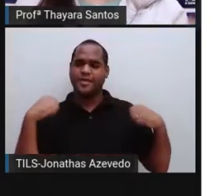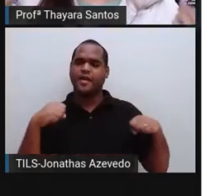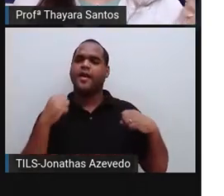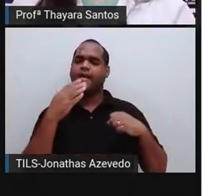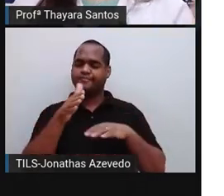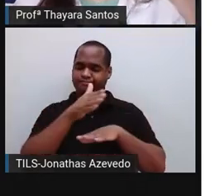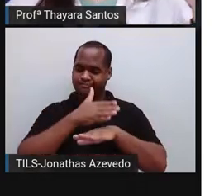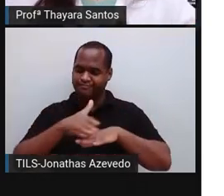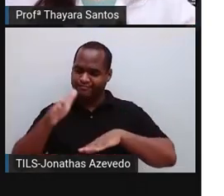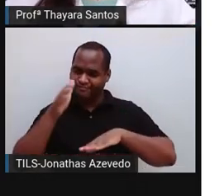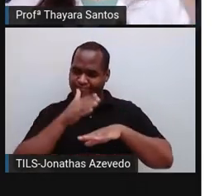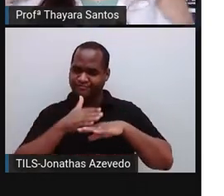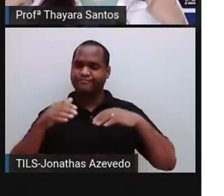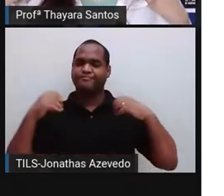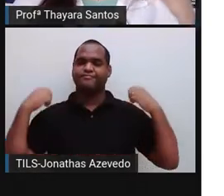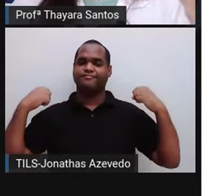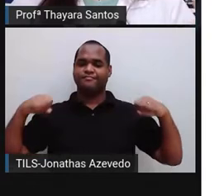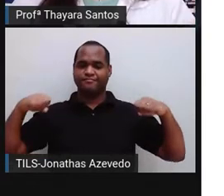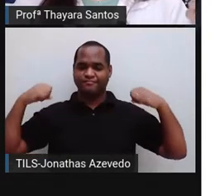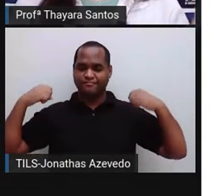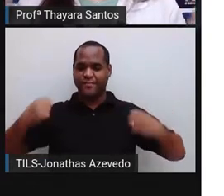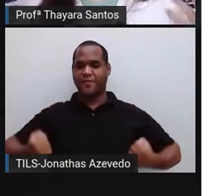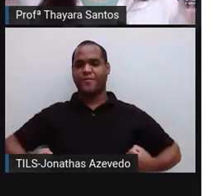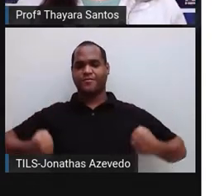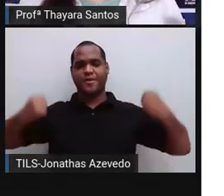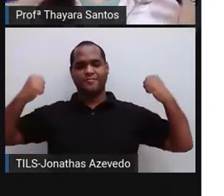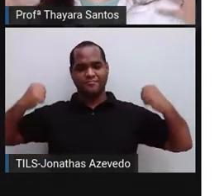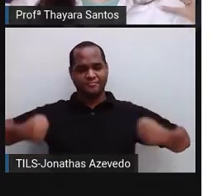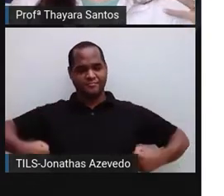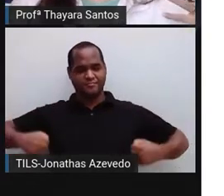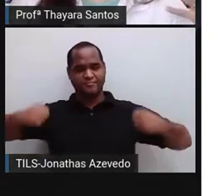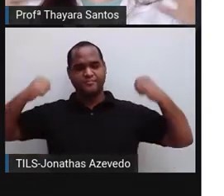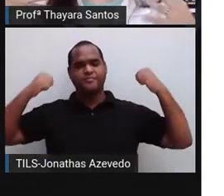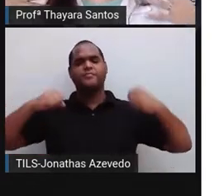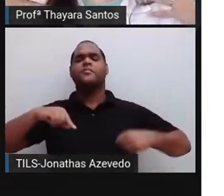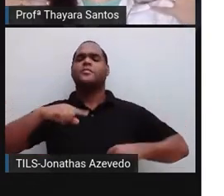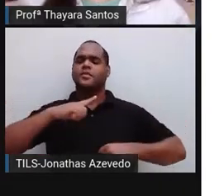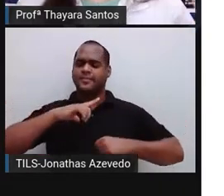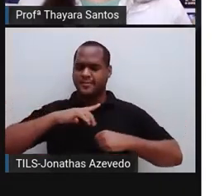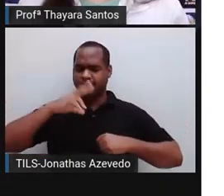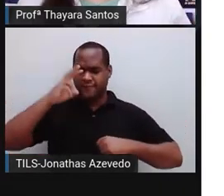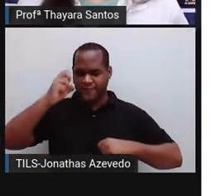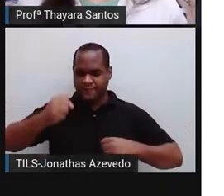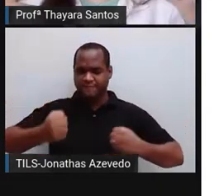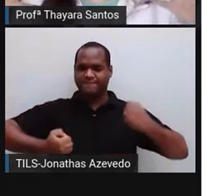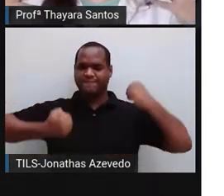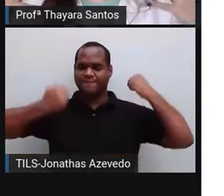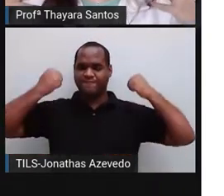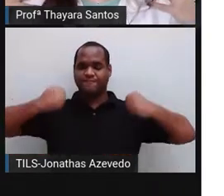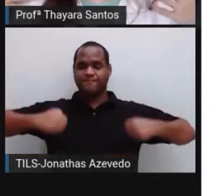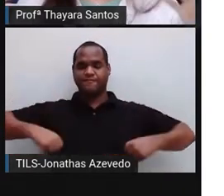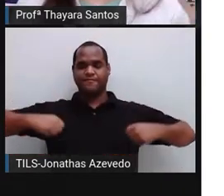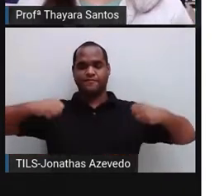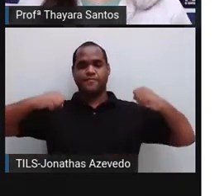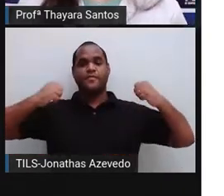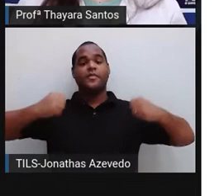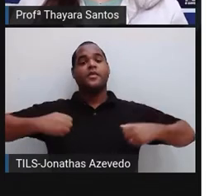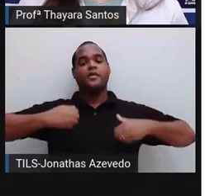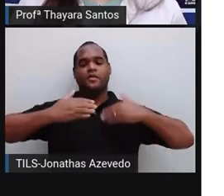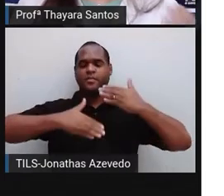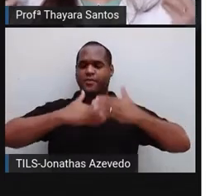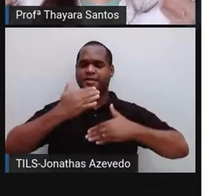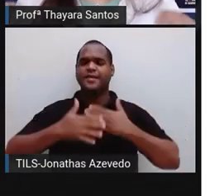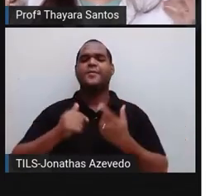treinar. Os A.O. ficam lá malhando o tempo inteiro, levantando o peso, forçando o músculo e no final das contas ele vai